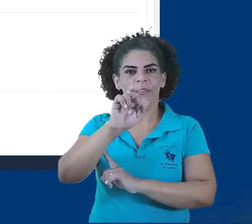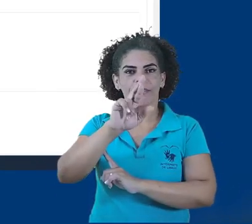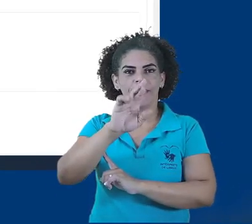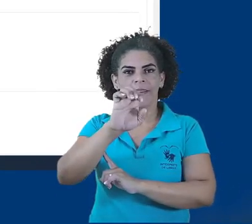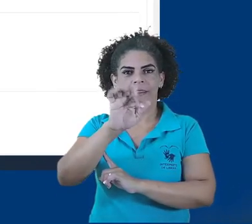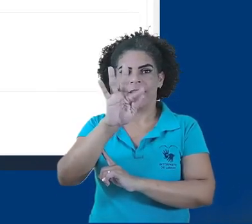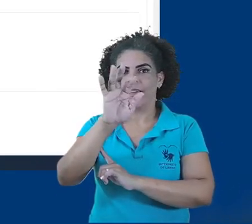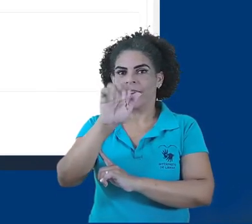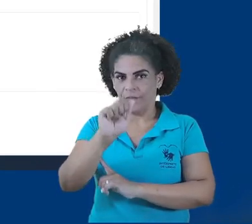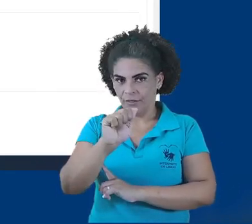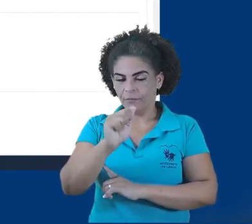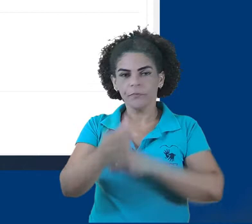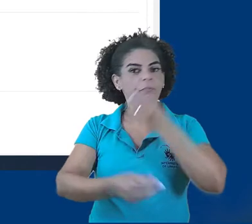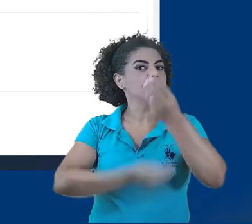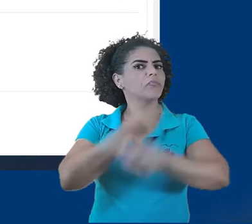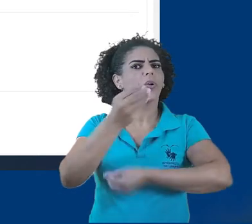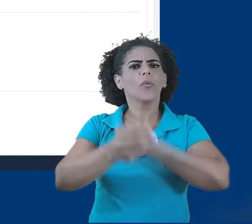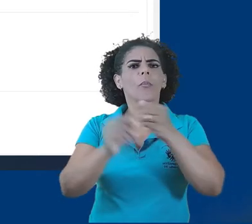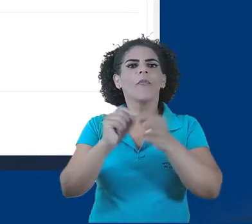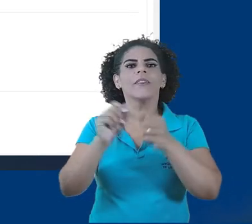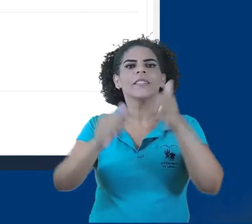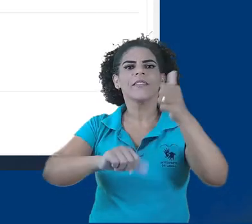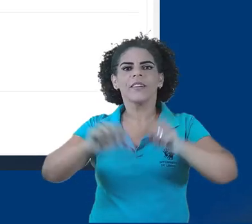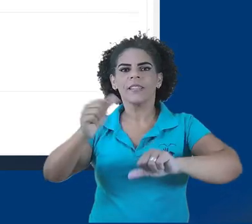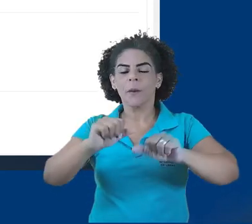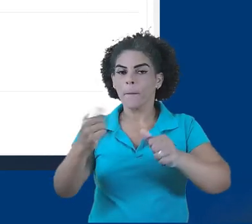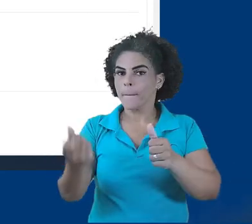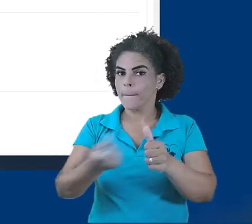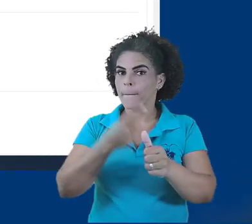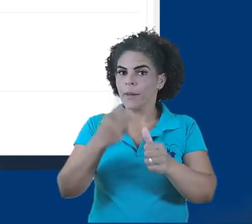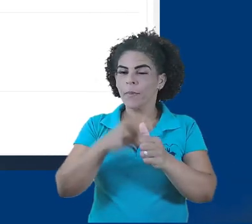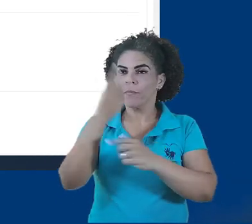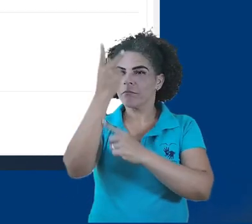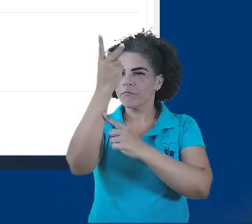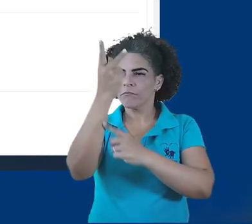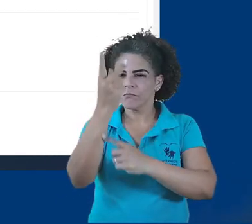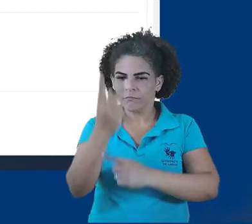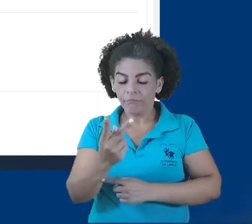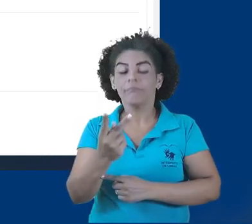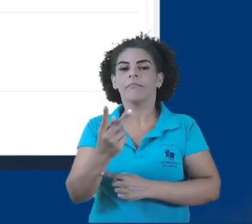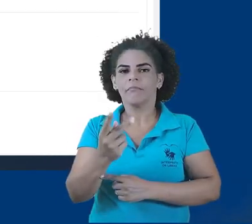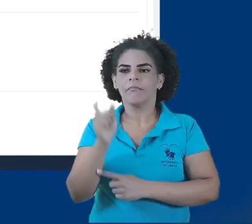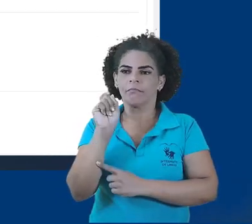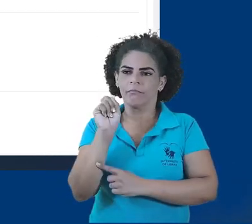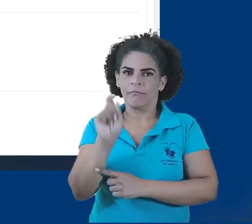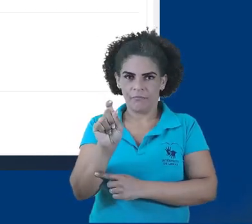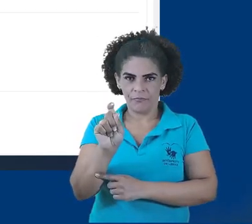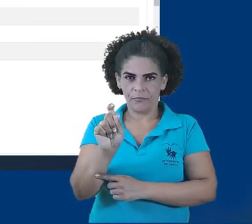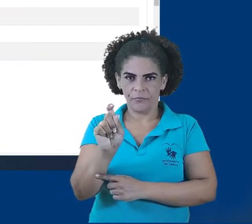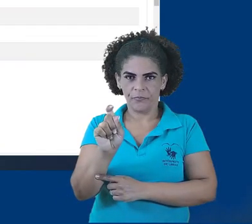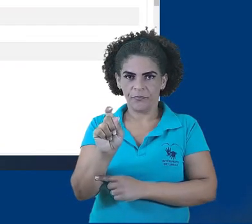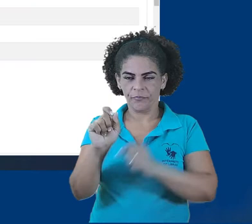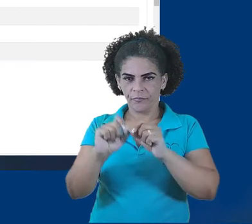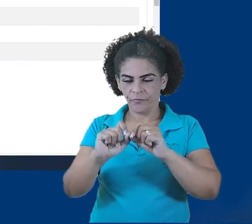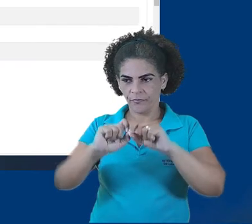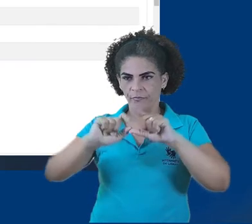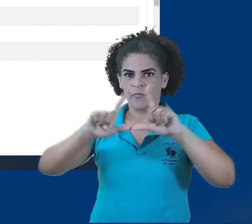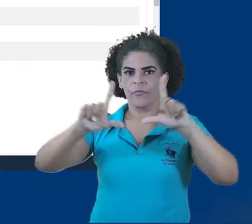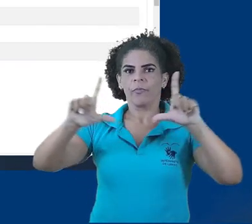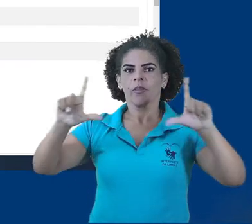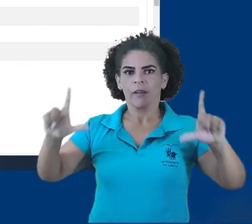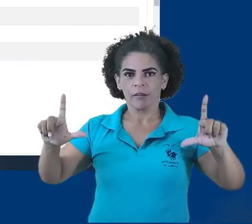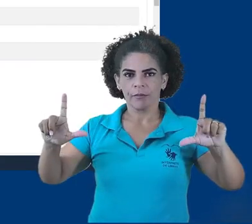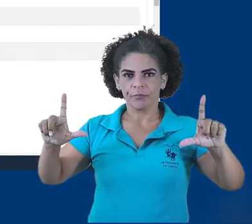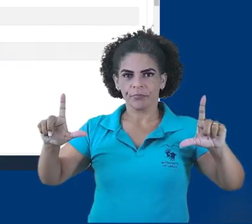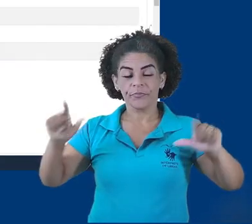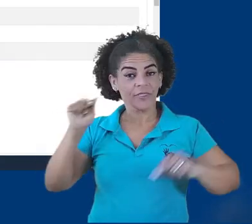avaliar uma atividade do tipo tarefa, primeiro localizamos a tarefa, clicamos sobre ela para entrar na tarefa